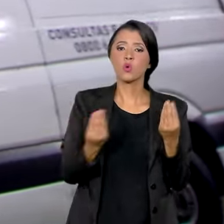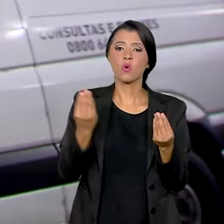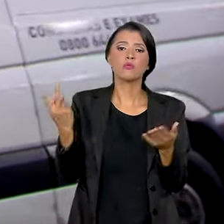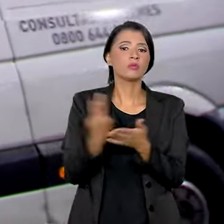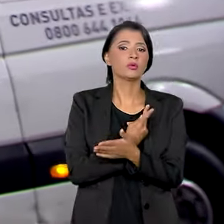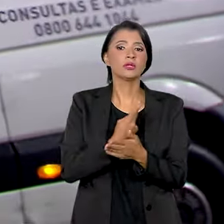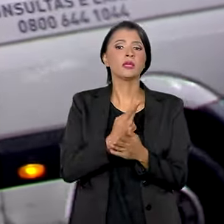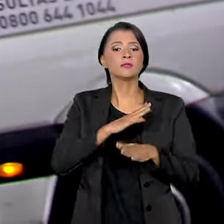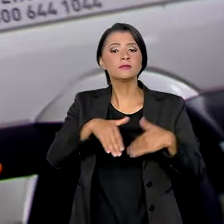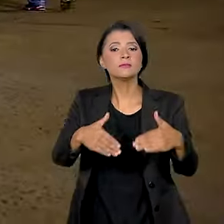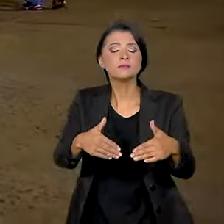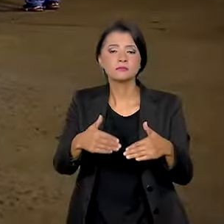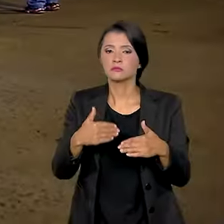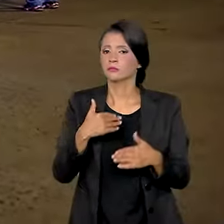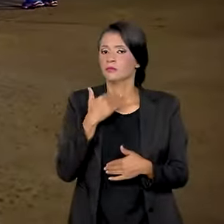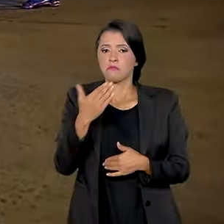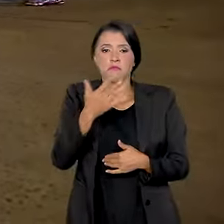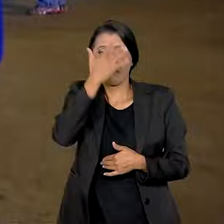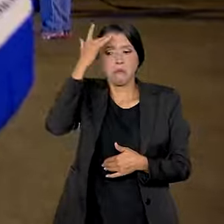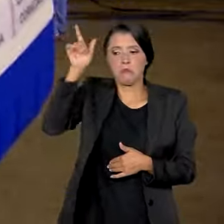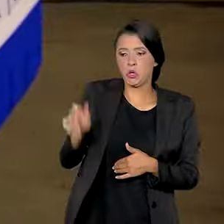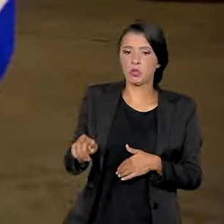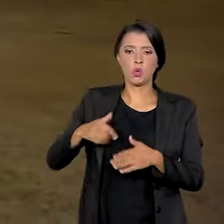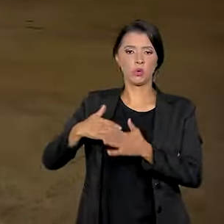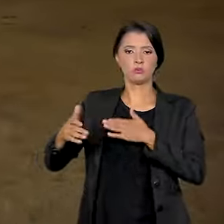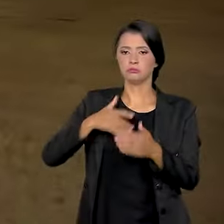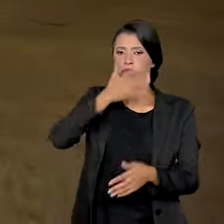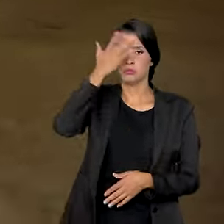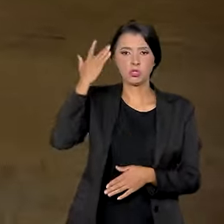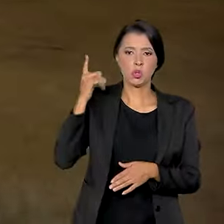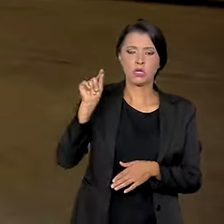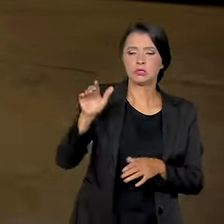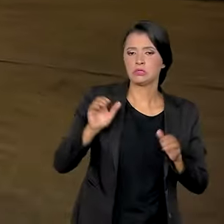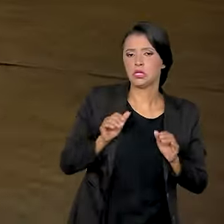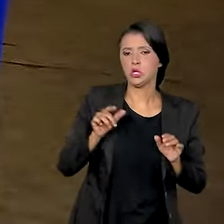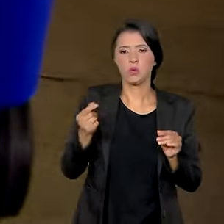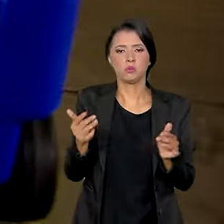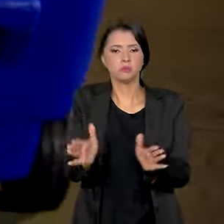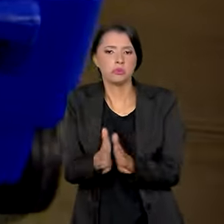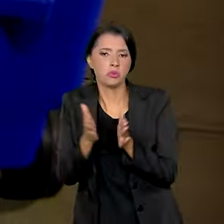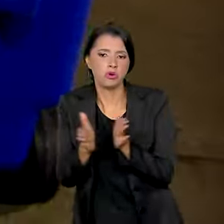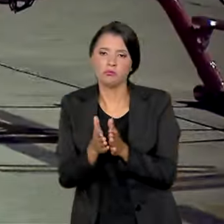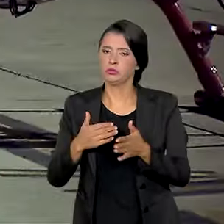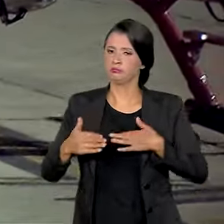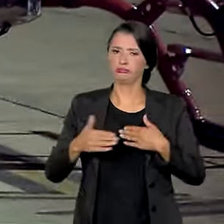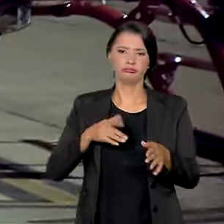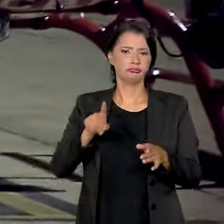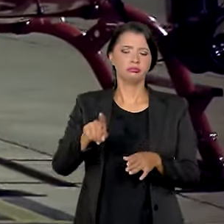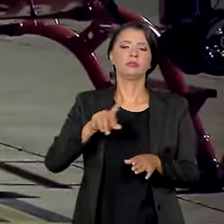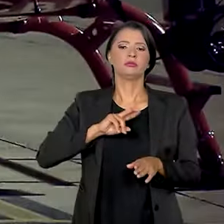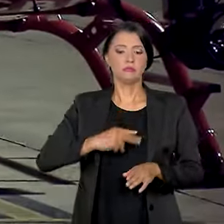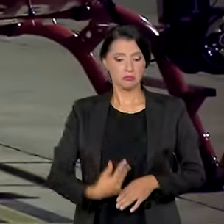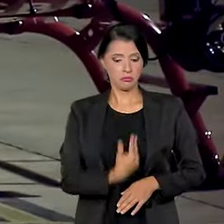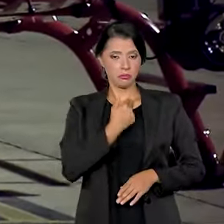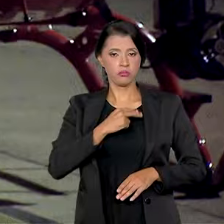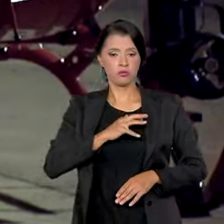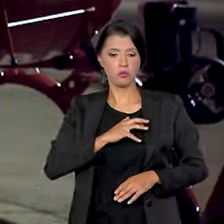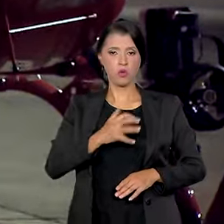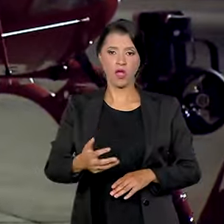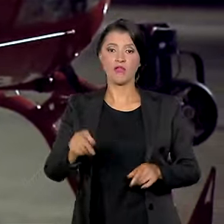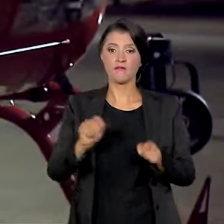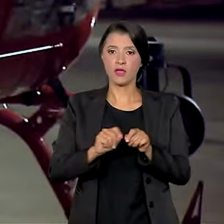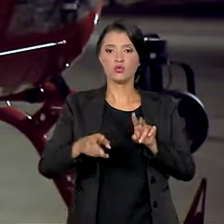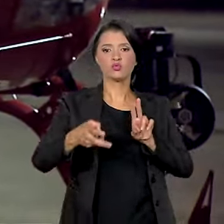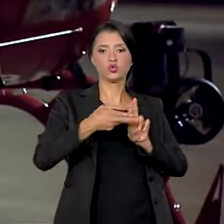como funciona o processo. Não importa quem é, nem a condição financeira do paciente, o transplante é